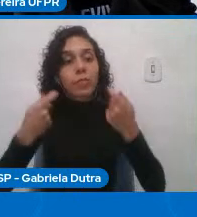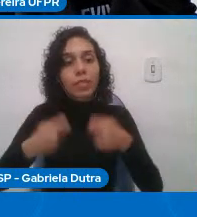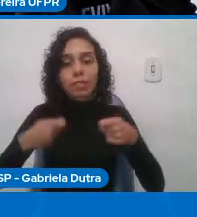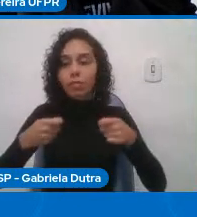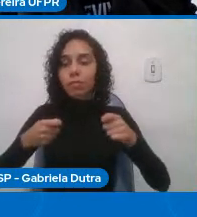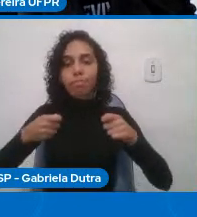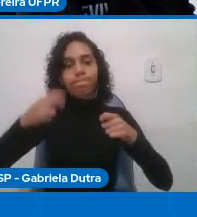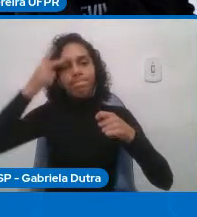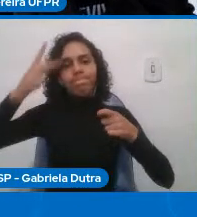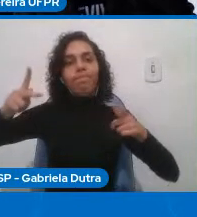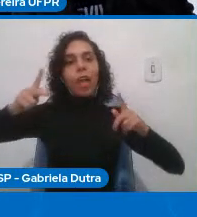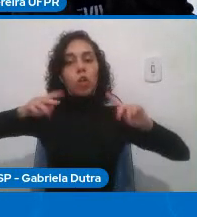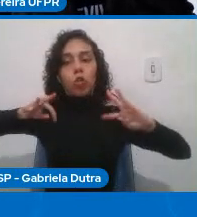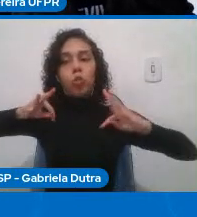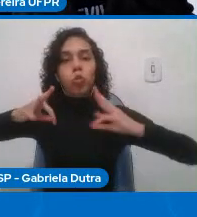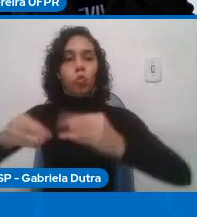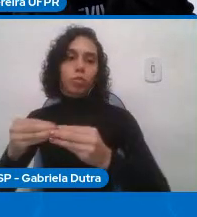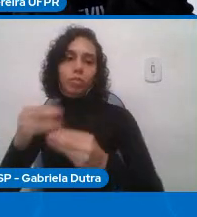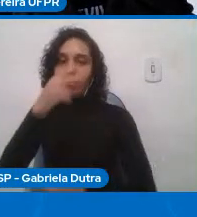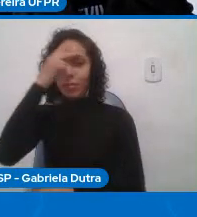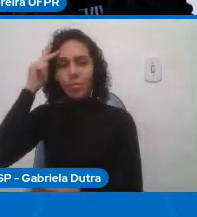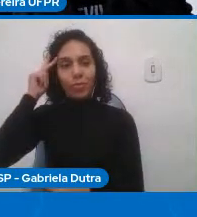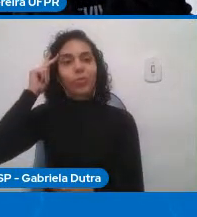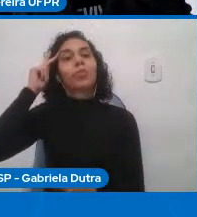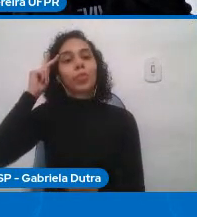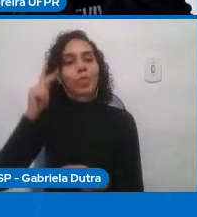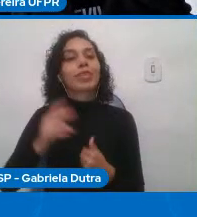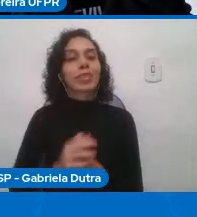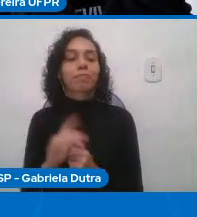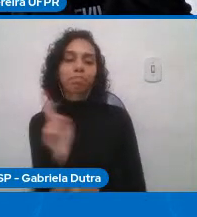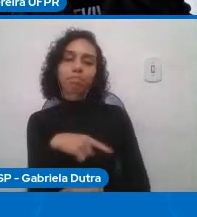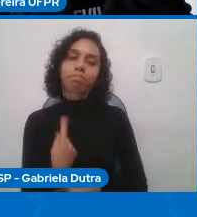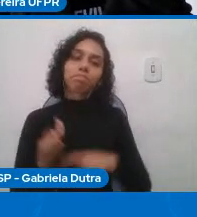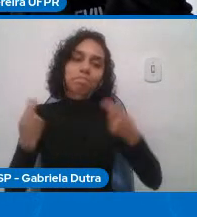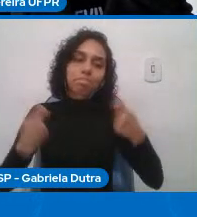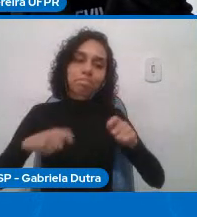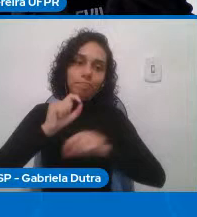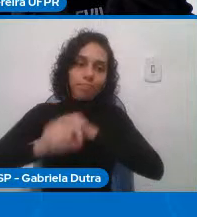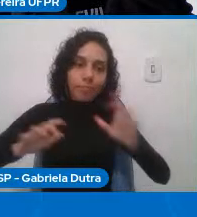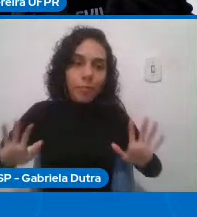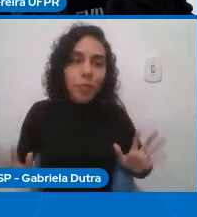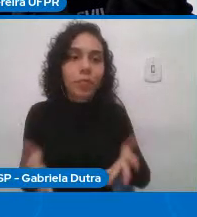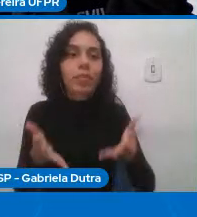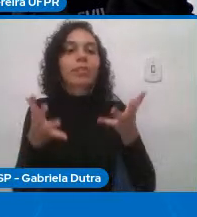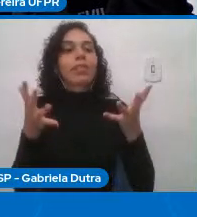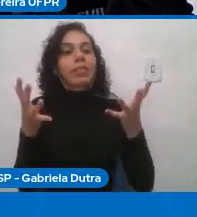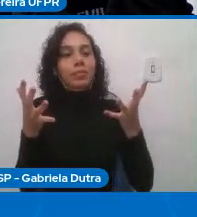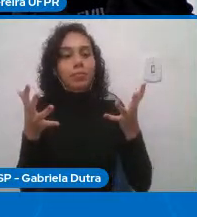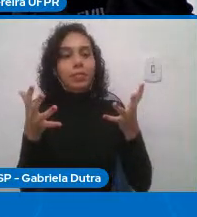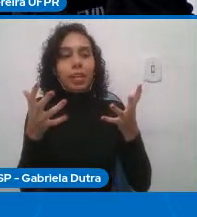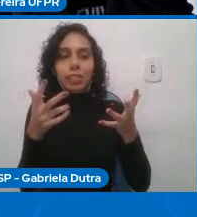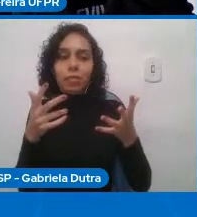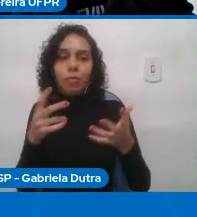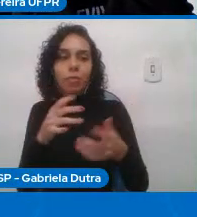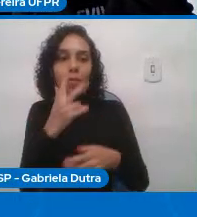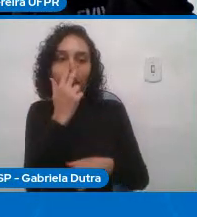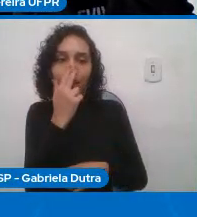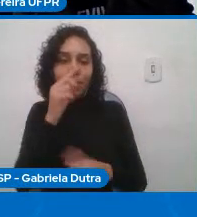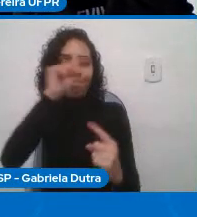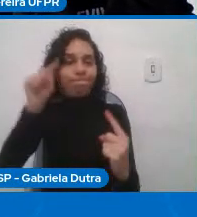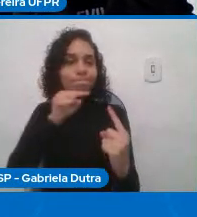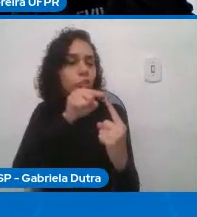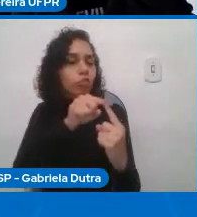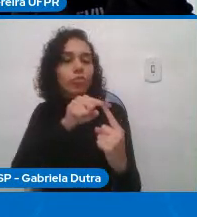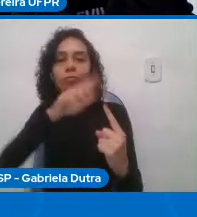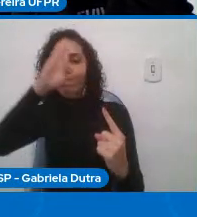ter alguma inspiração alguma algum propósito maior na nossa área da computação só que